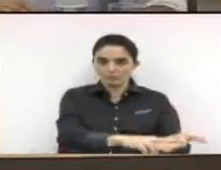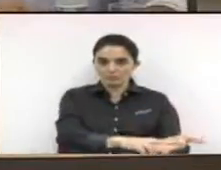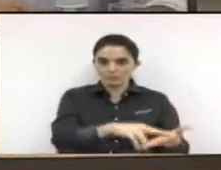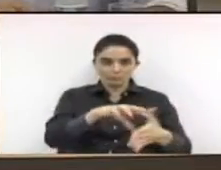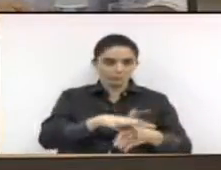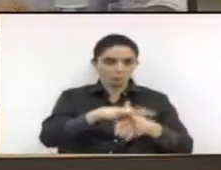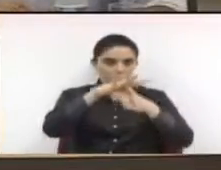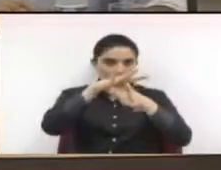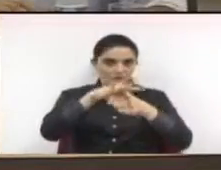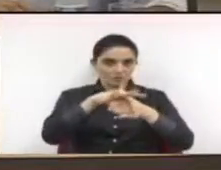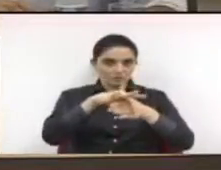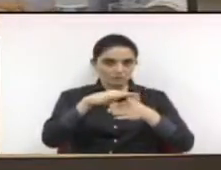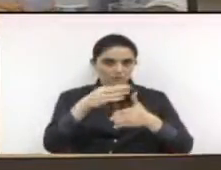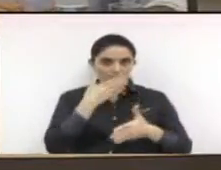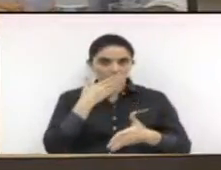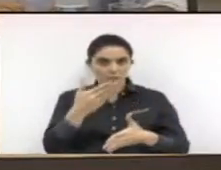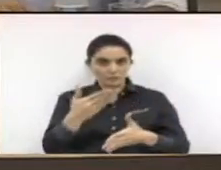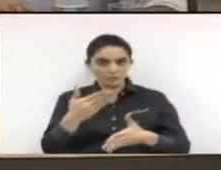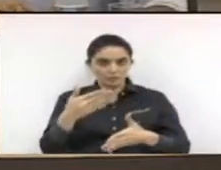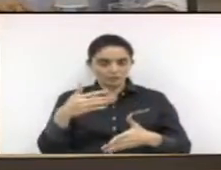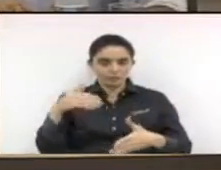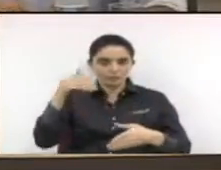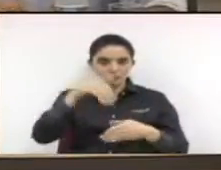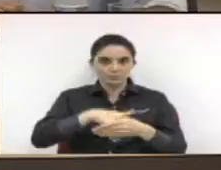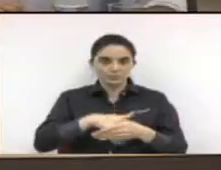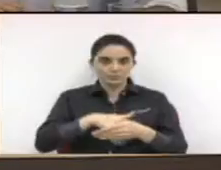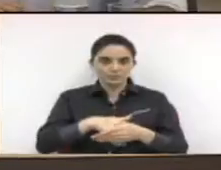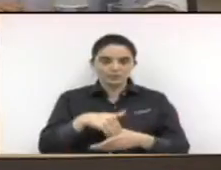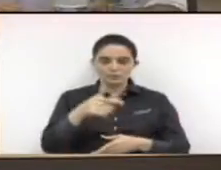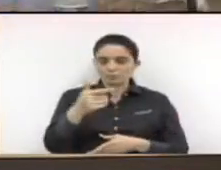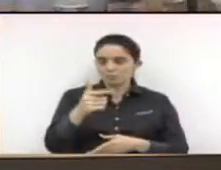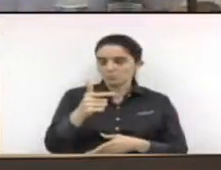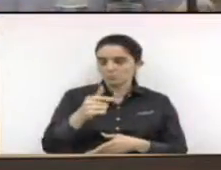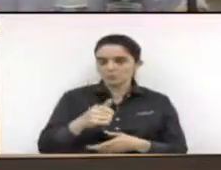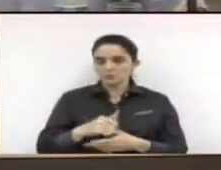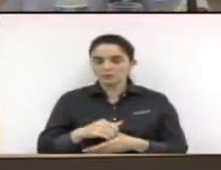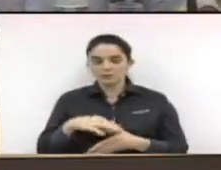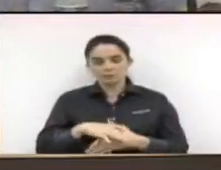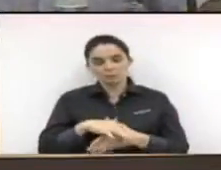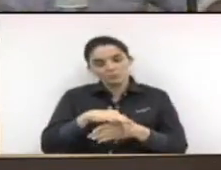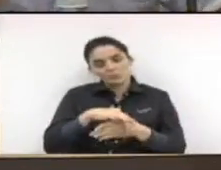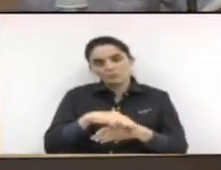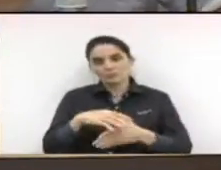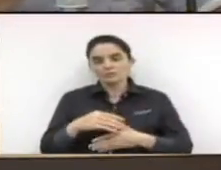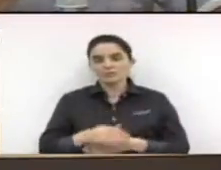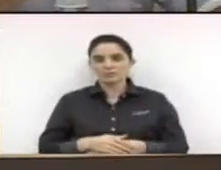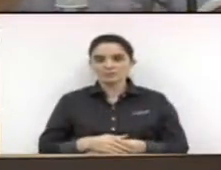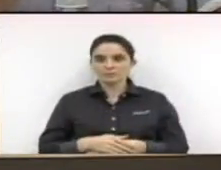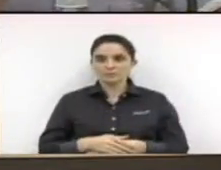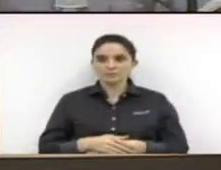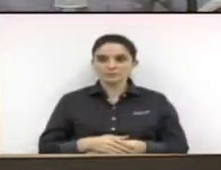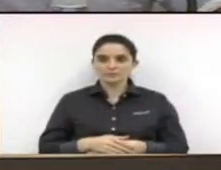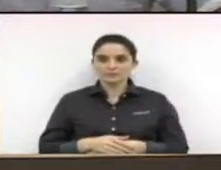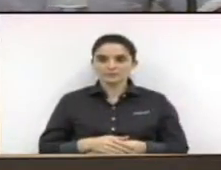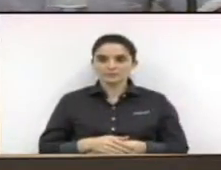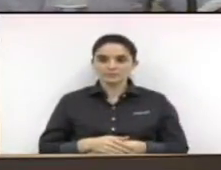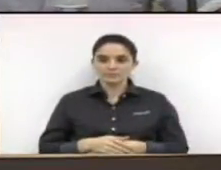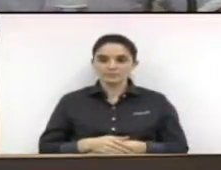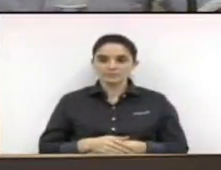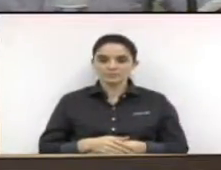líder deseja encaminhar a votação não havendo nenhum líder que queira fazer encaminhamento